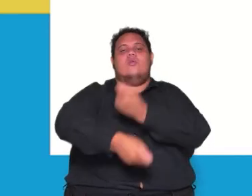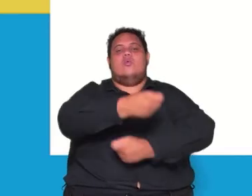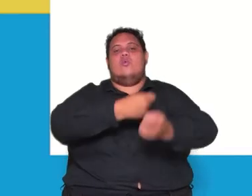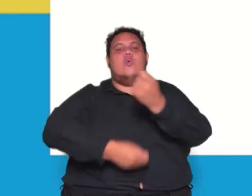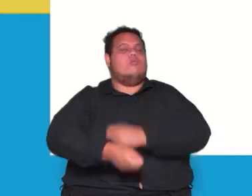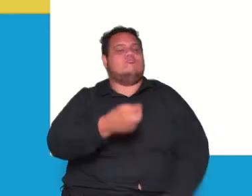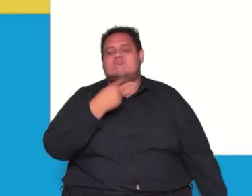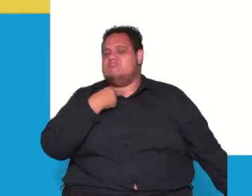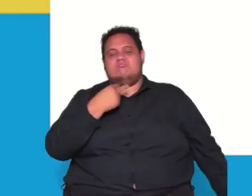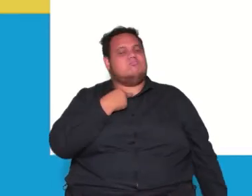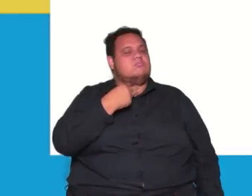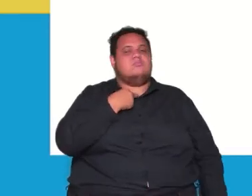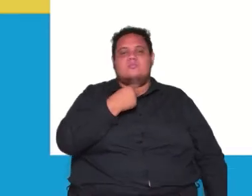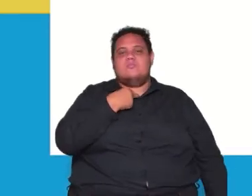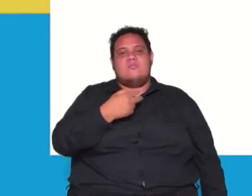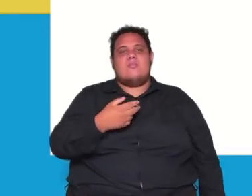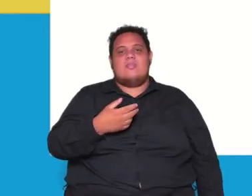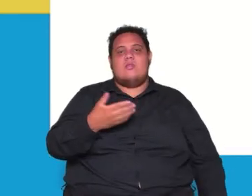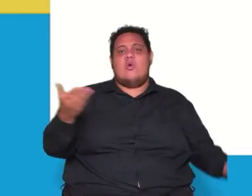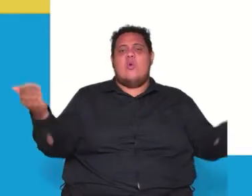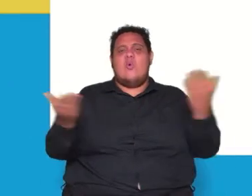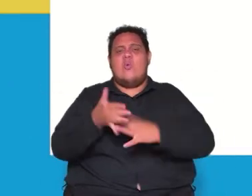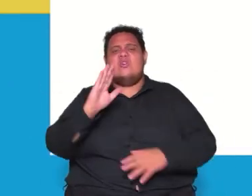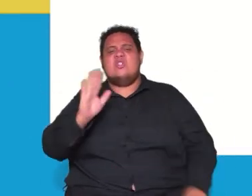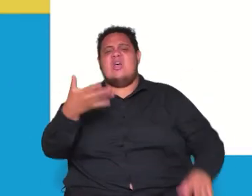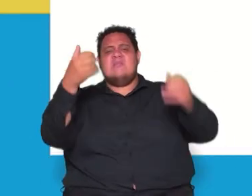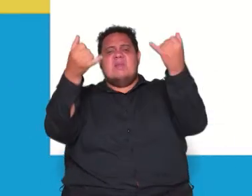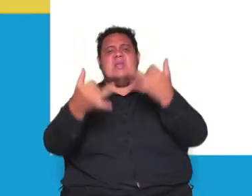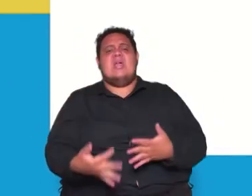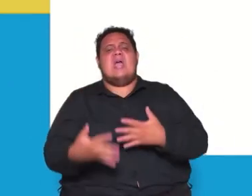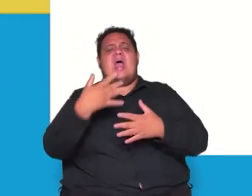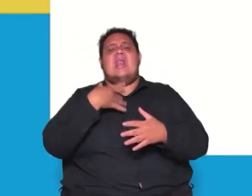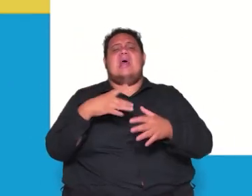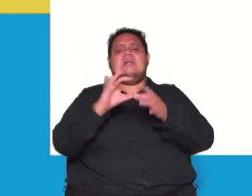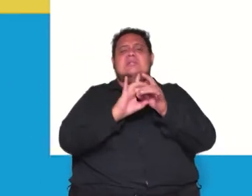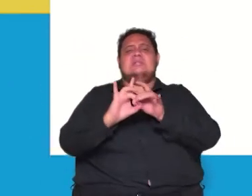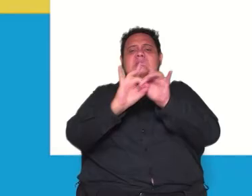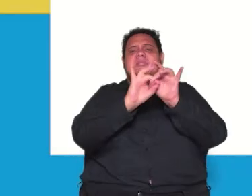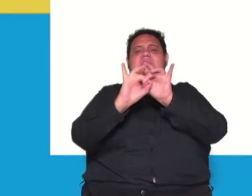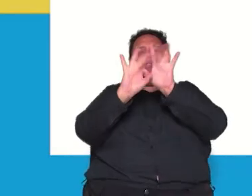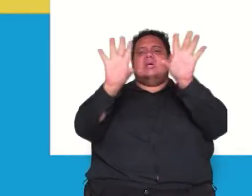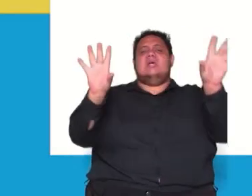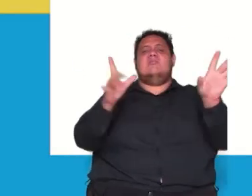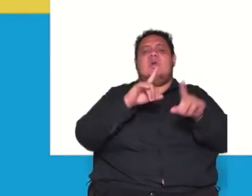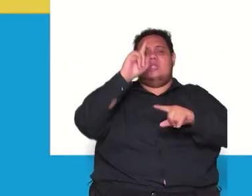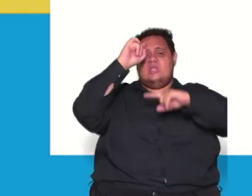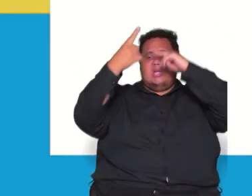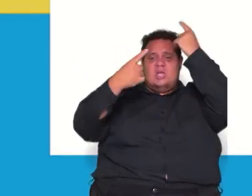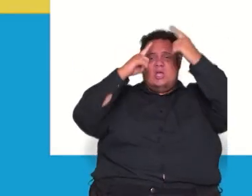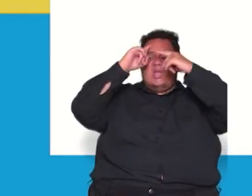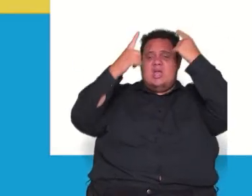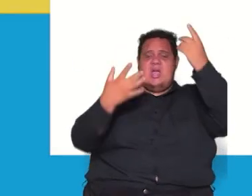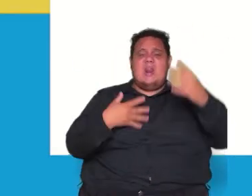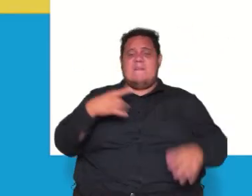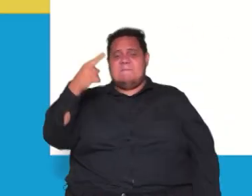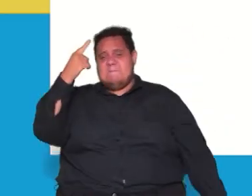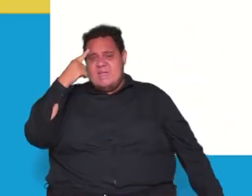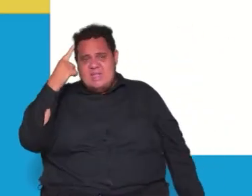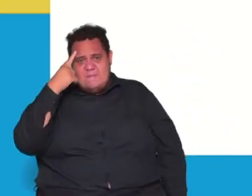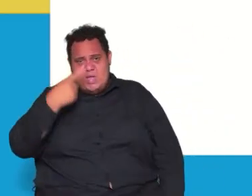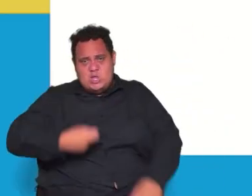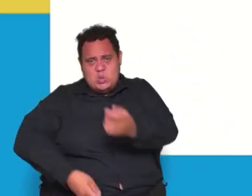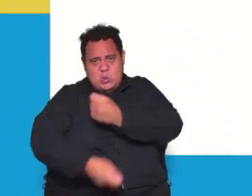isso vem do libera que hoje a gente já se fala do neoliberalismo as ideias muito ligadas ao pensamento